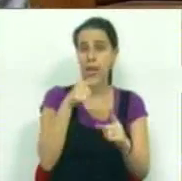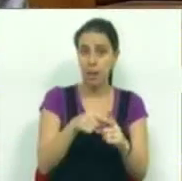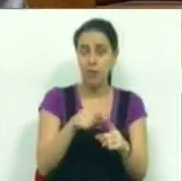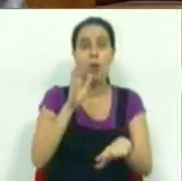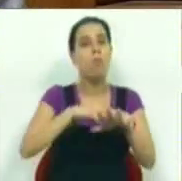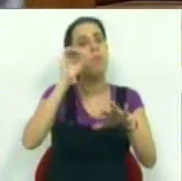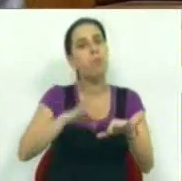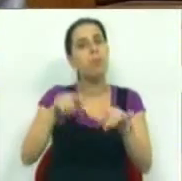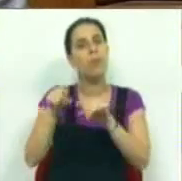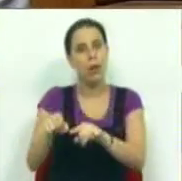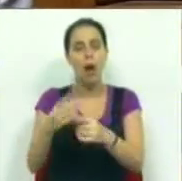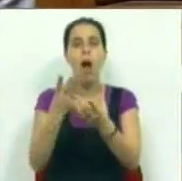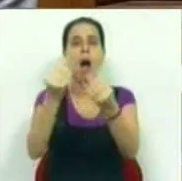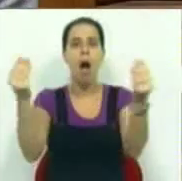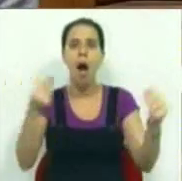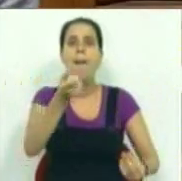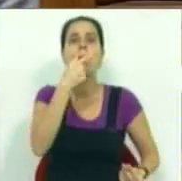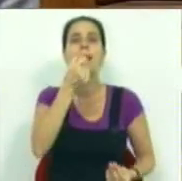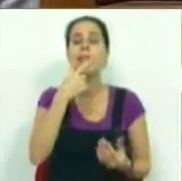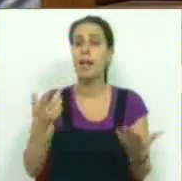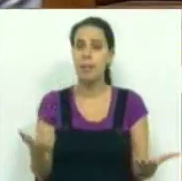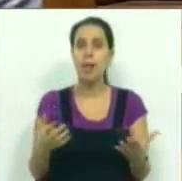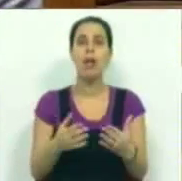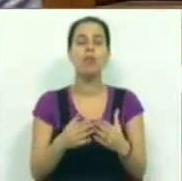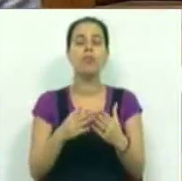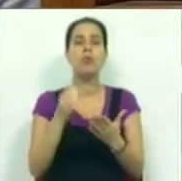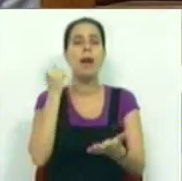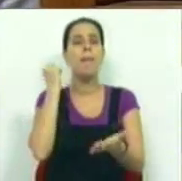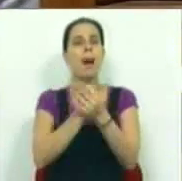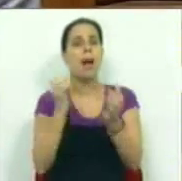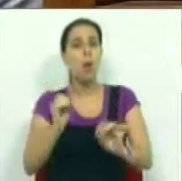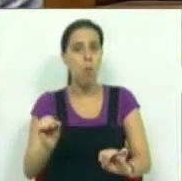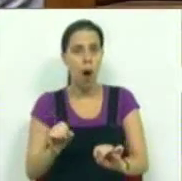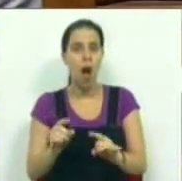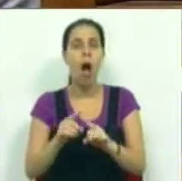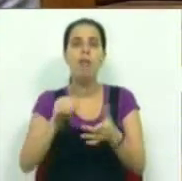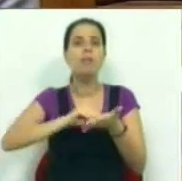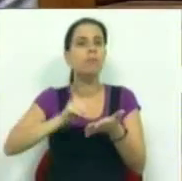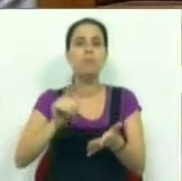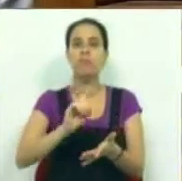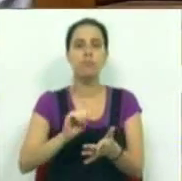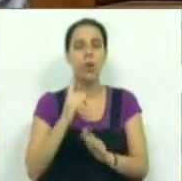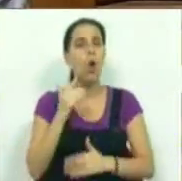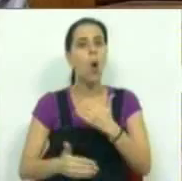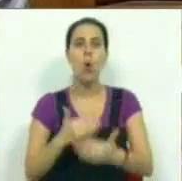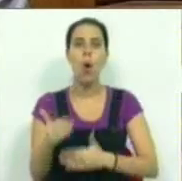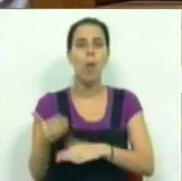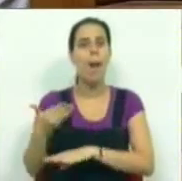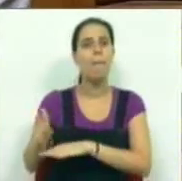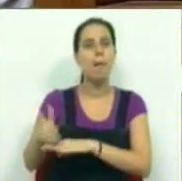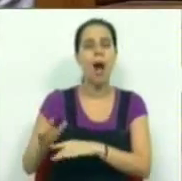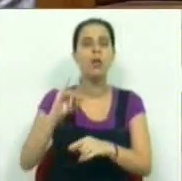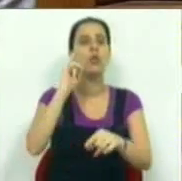em virtude de muitos medicamentos genéricos não serem prescritos e continuarem a ser